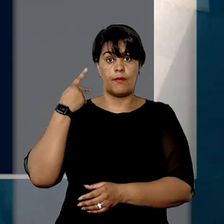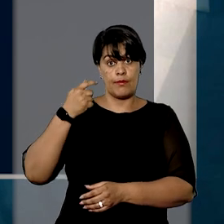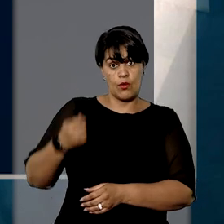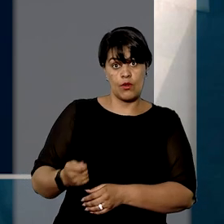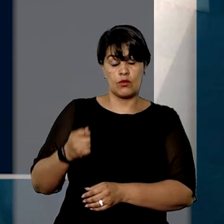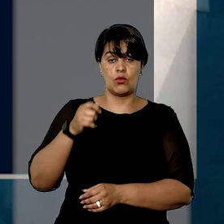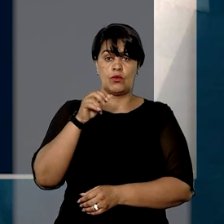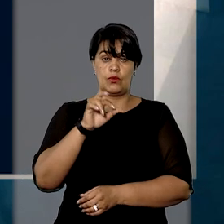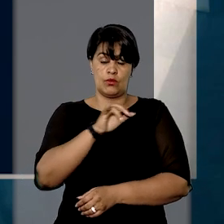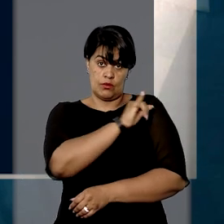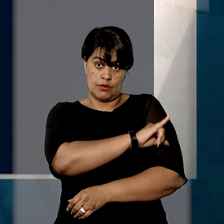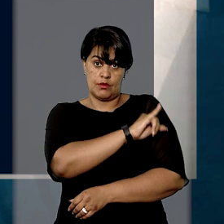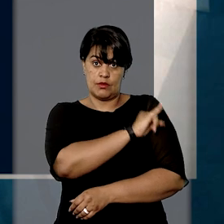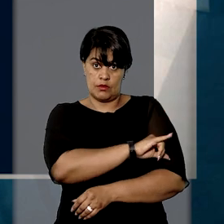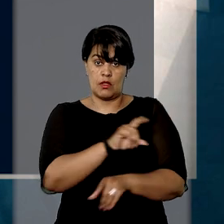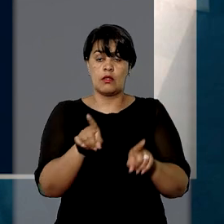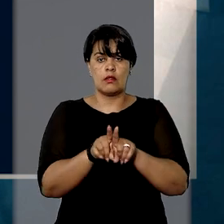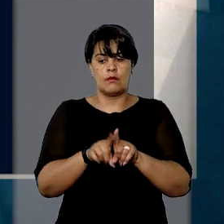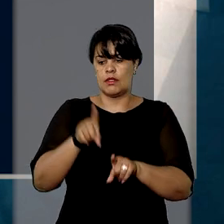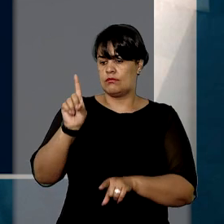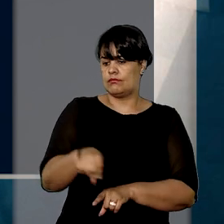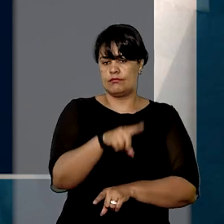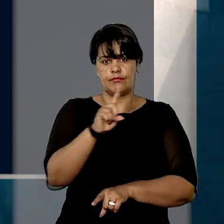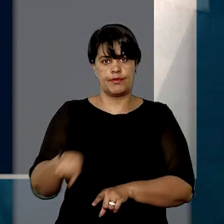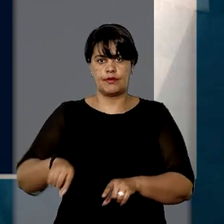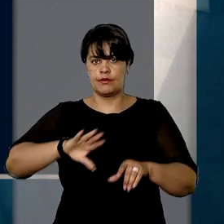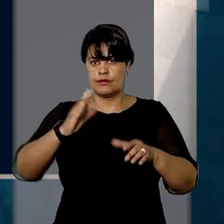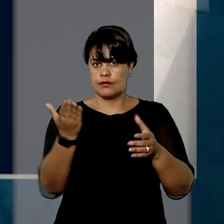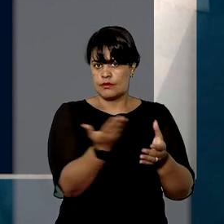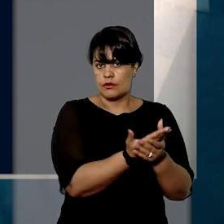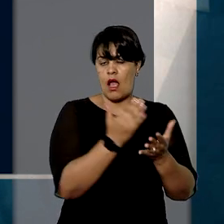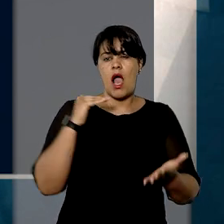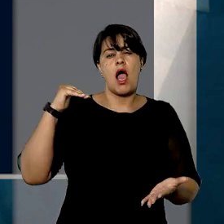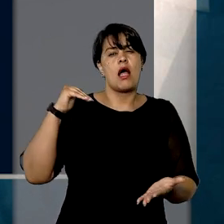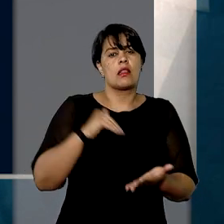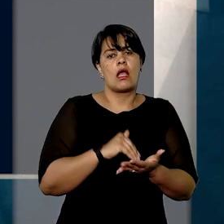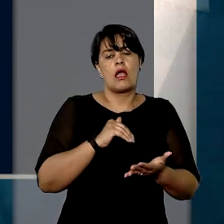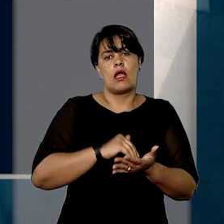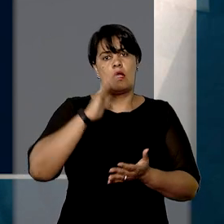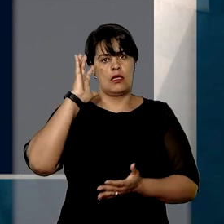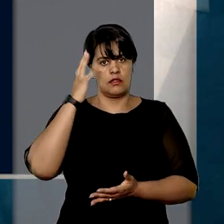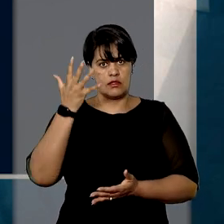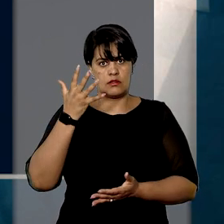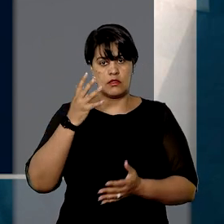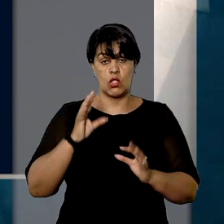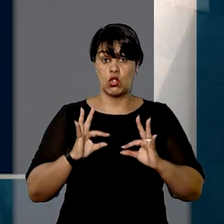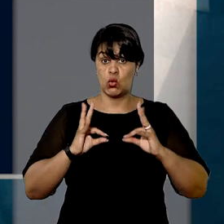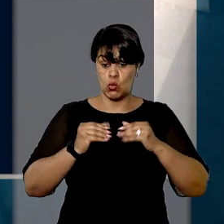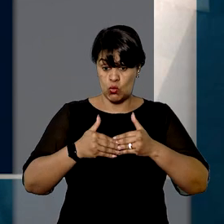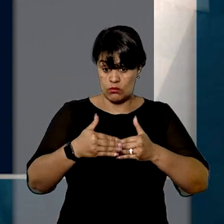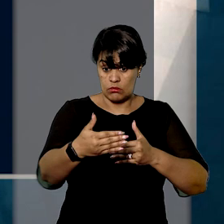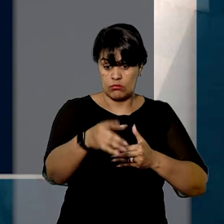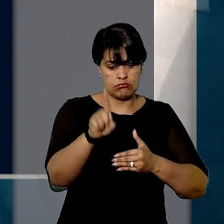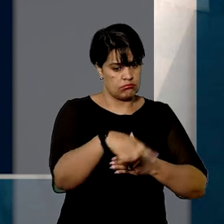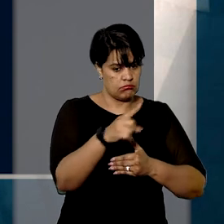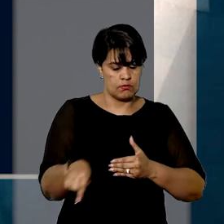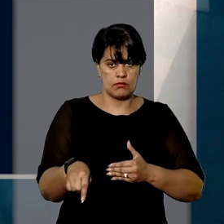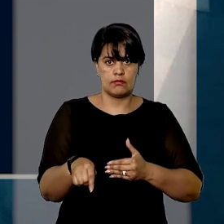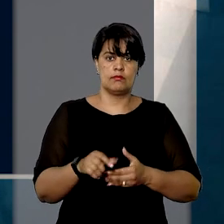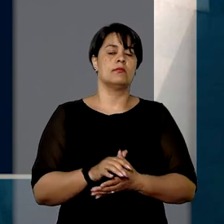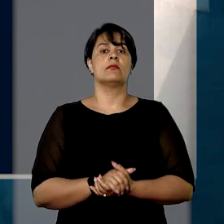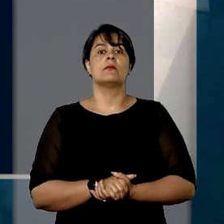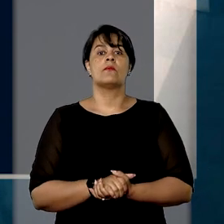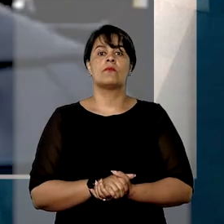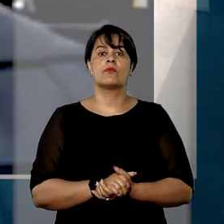-Geral de Justiça do Rio de Janeiro e a suspensão da ação penal até a decisão, anulando os atos processuais posteriores à